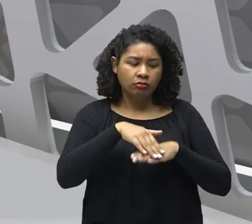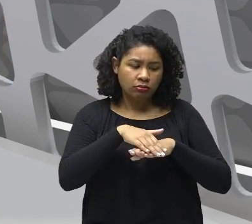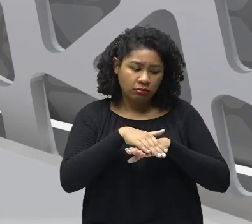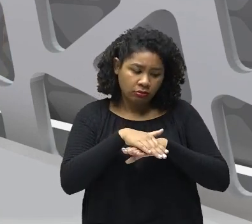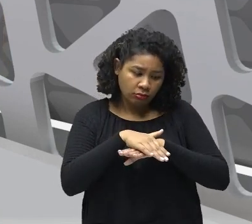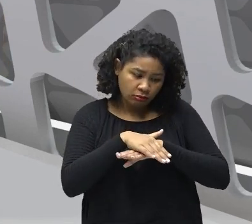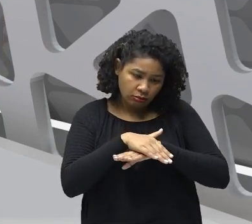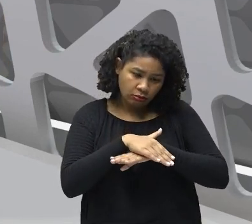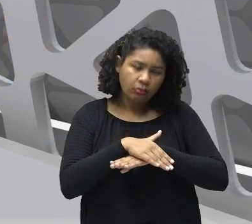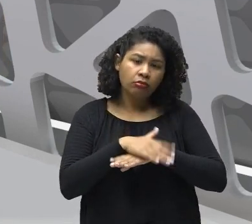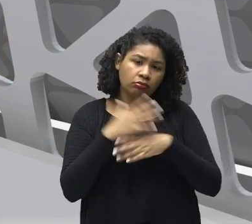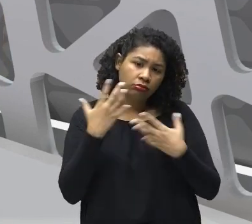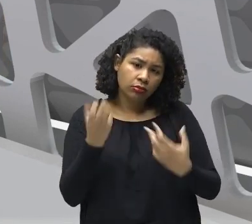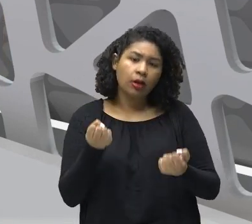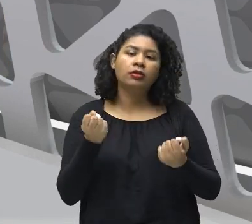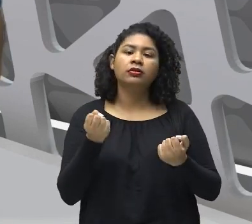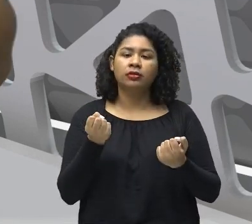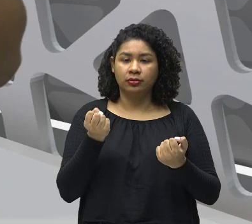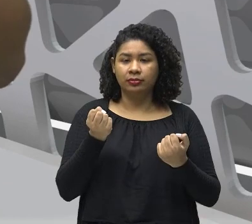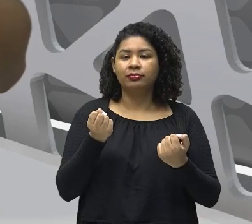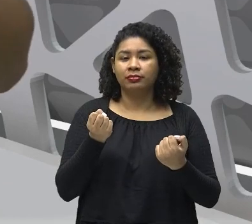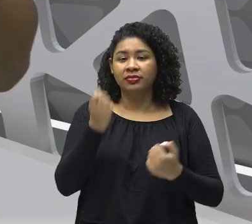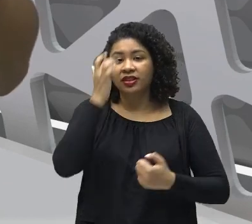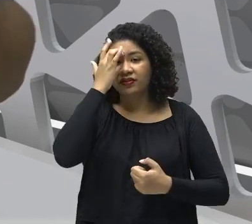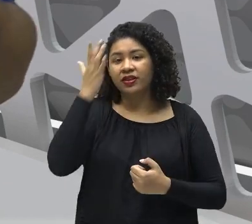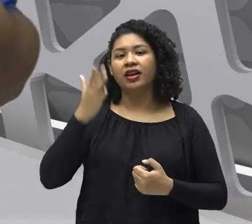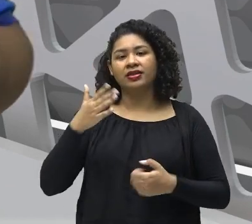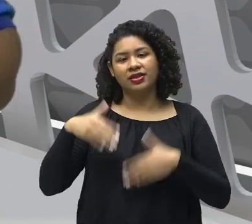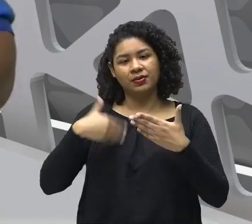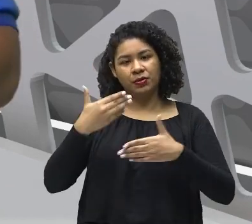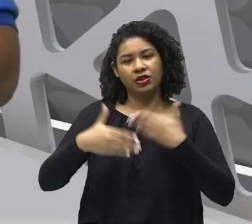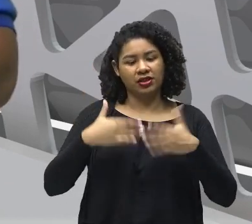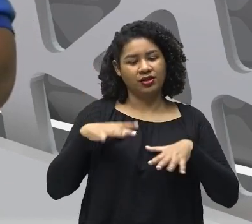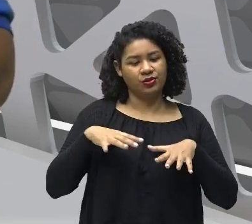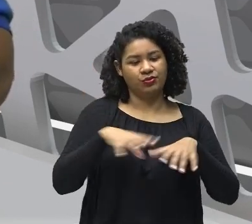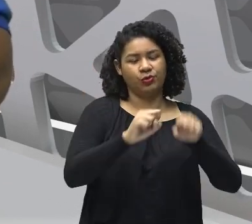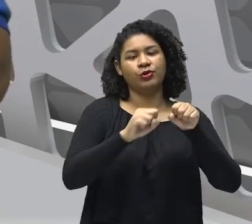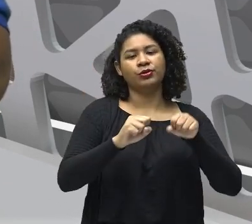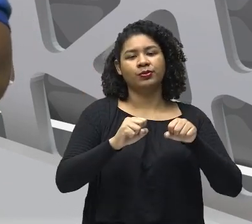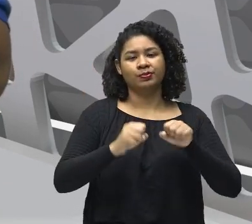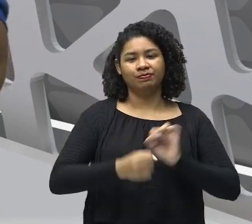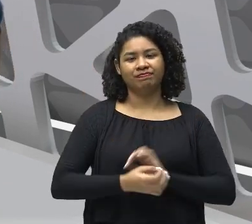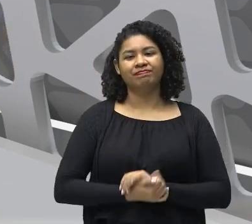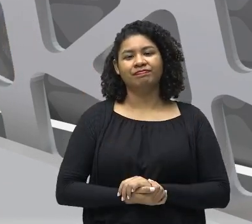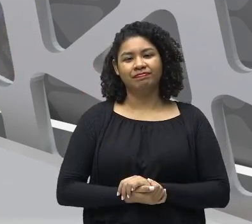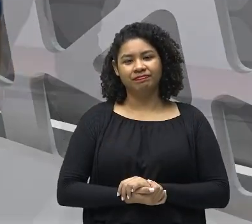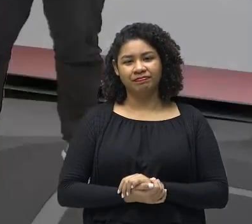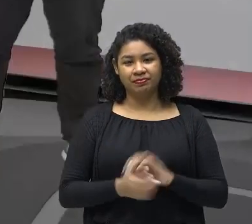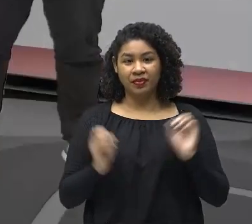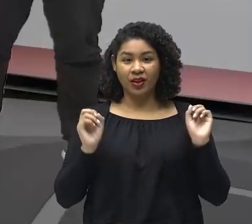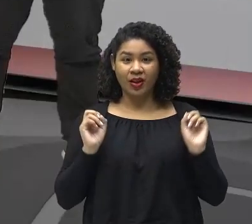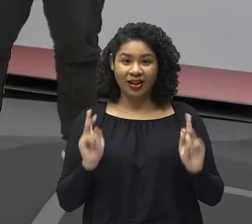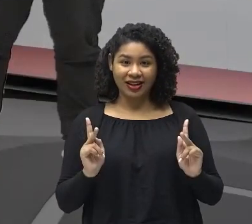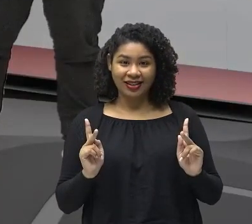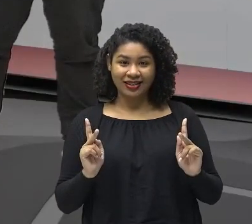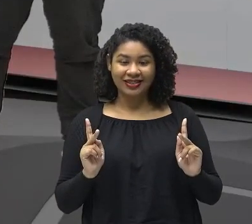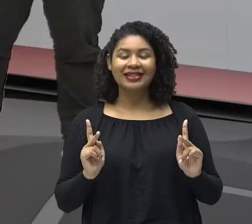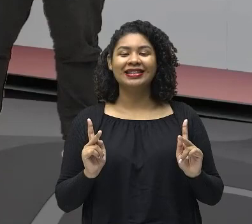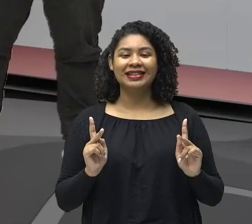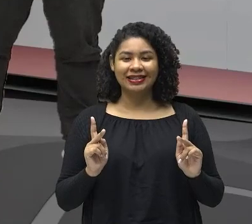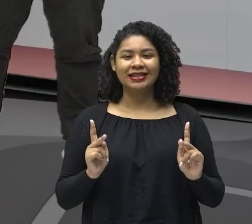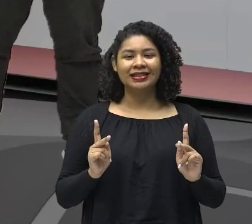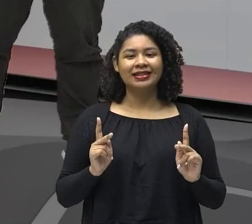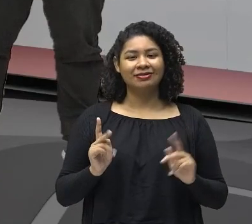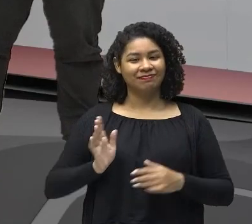E facilitasse Dessa forma O processo De colonização Da Amazônia Ok gente? Queridos Uma